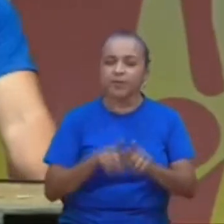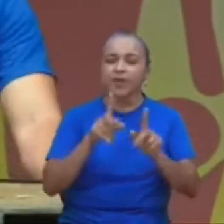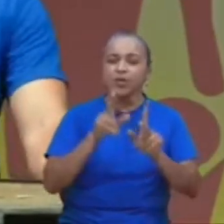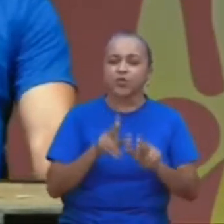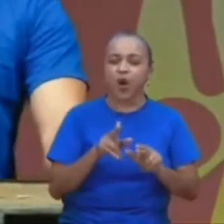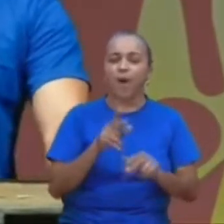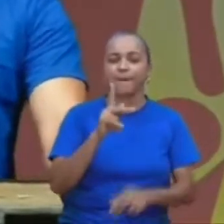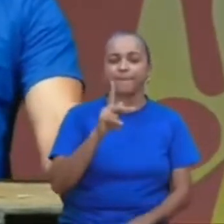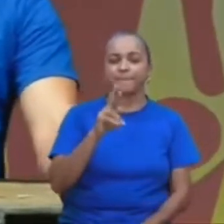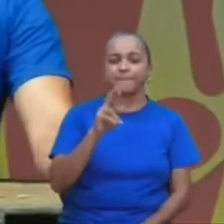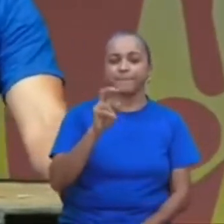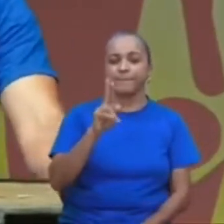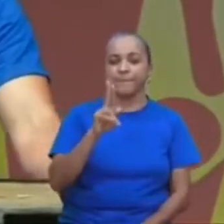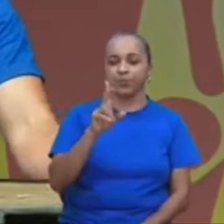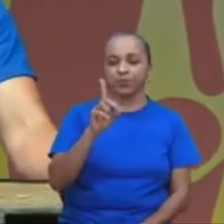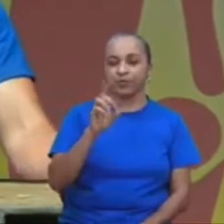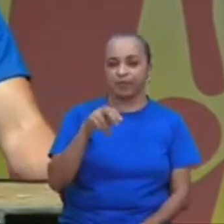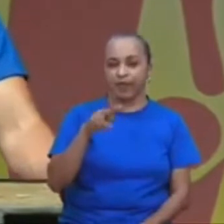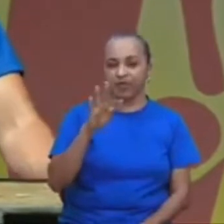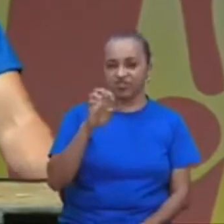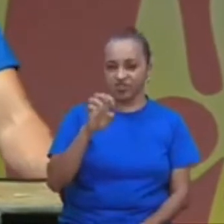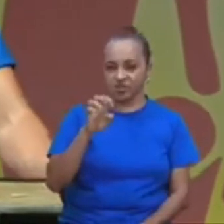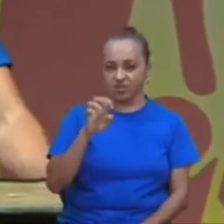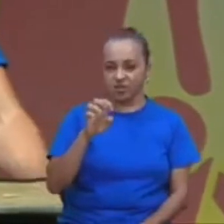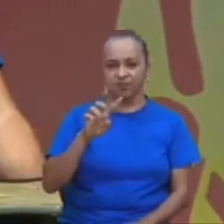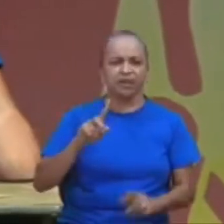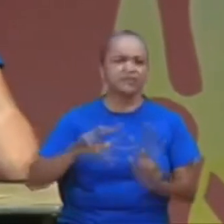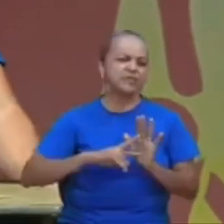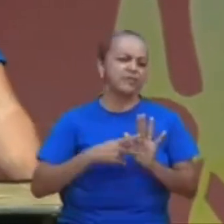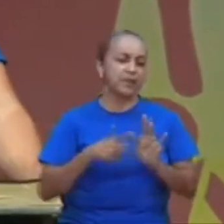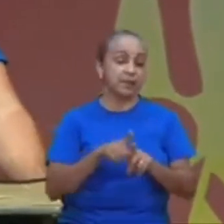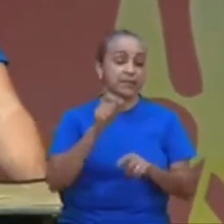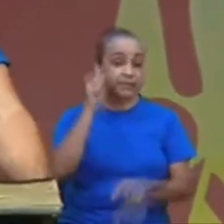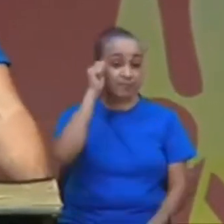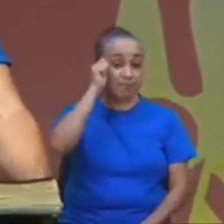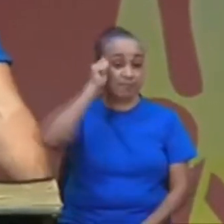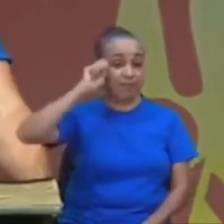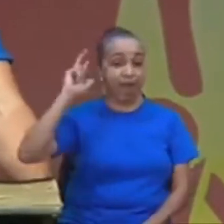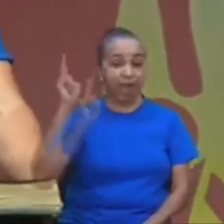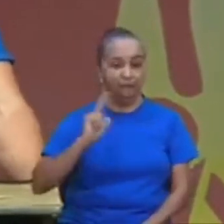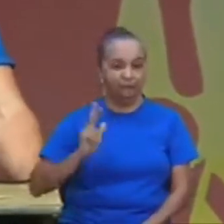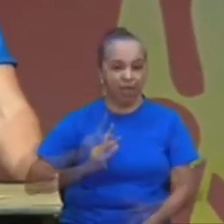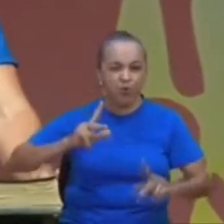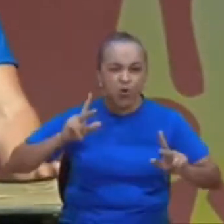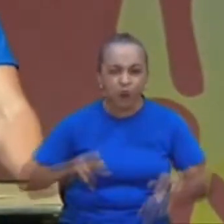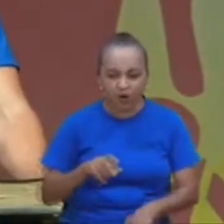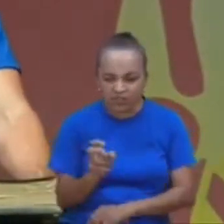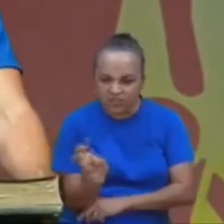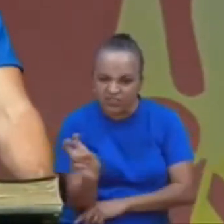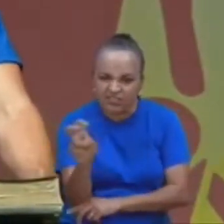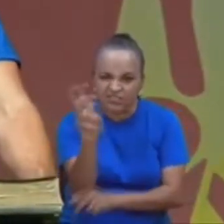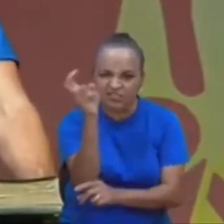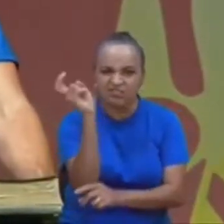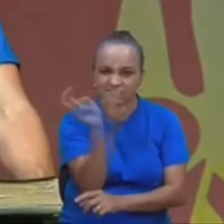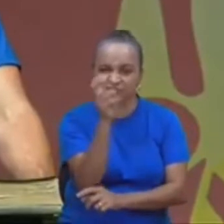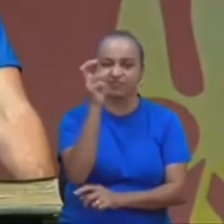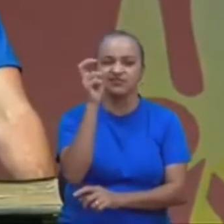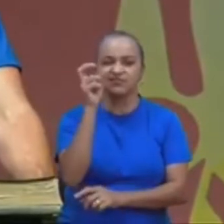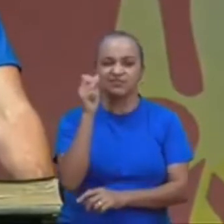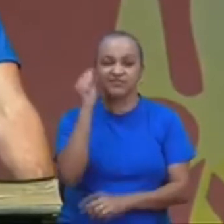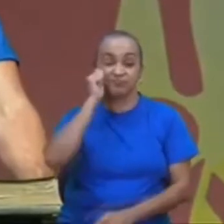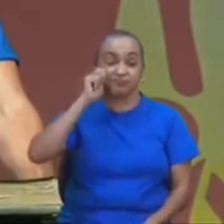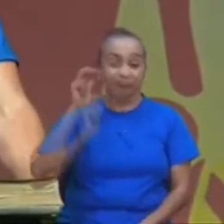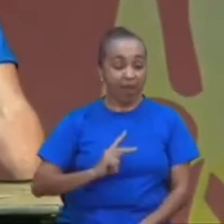prudente, mas nas outras traduções, está esperto, seja esperto, como a serpente, que é a mesma coisa, prudente, esperteza,